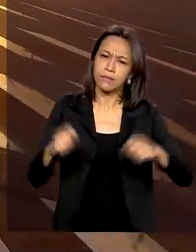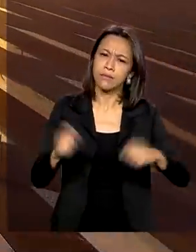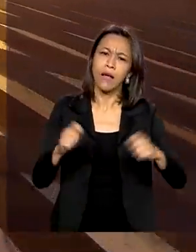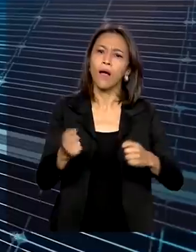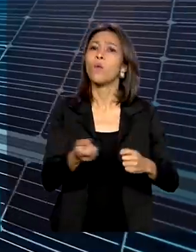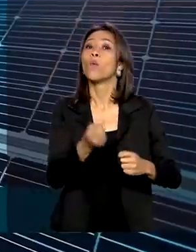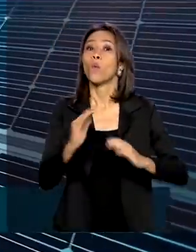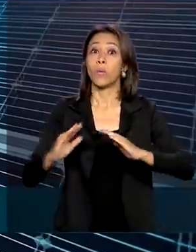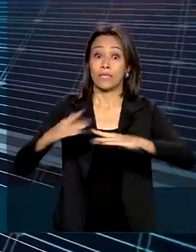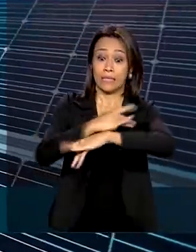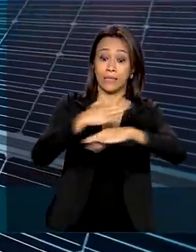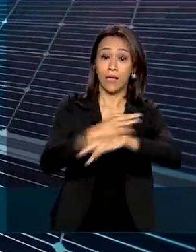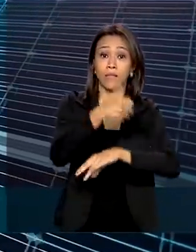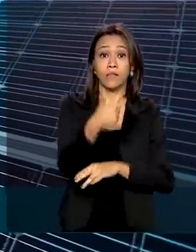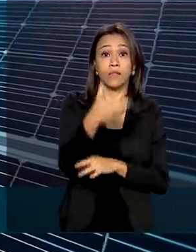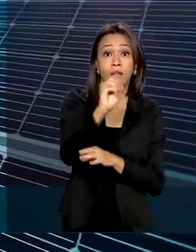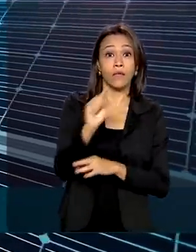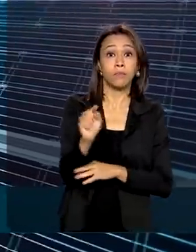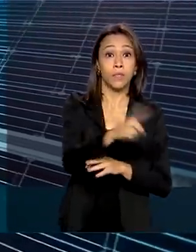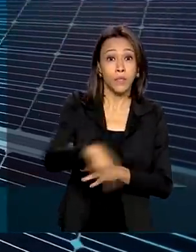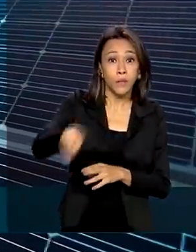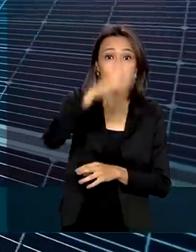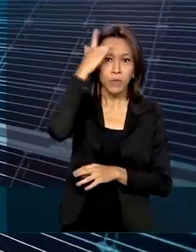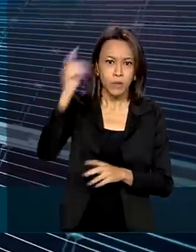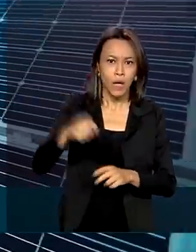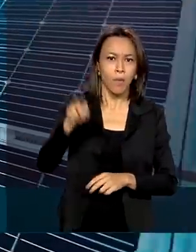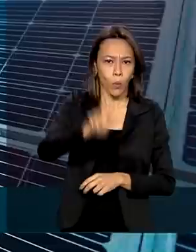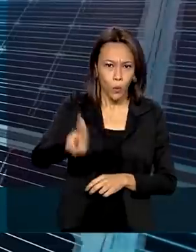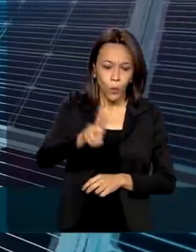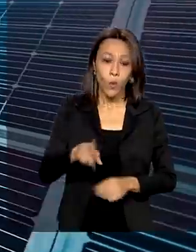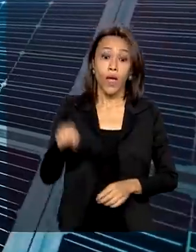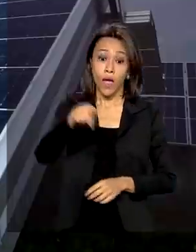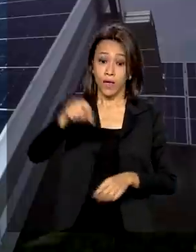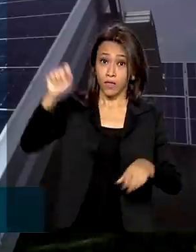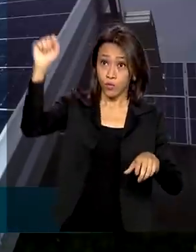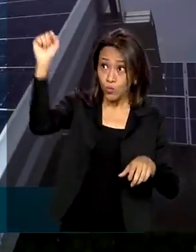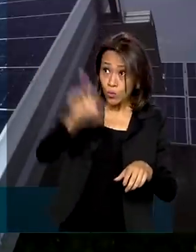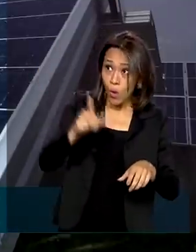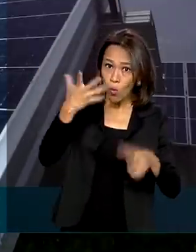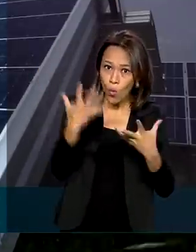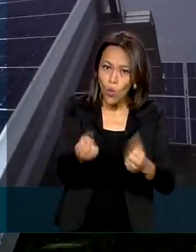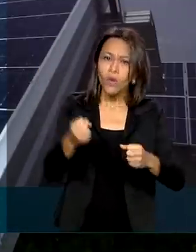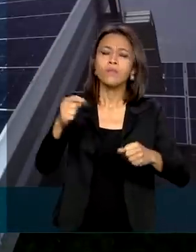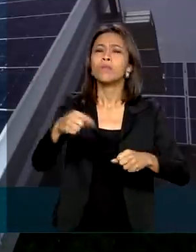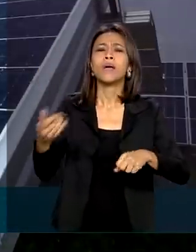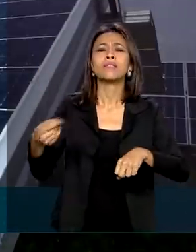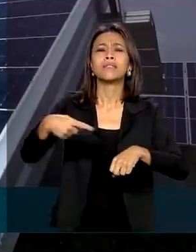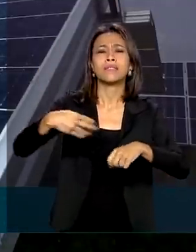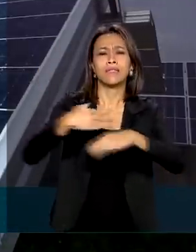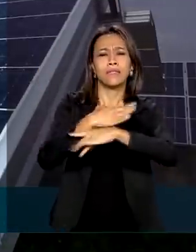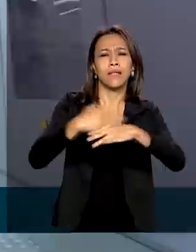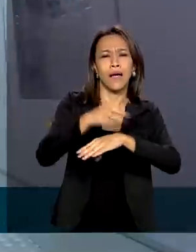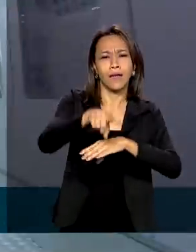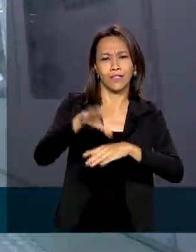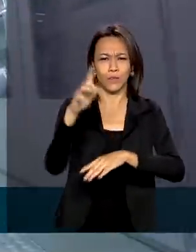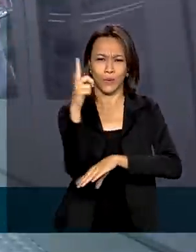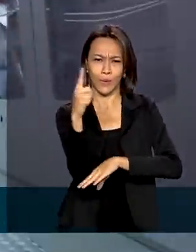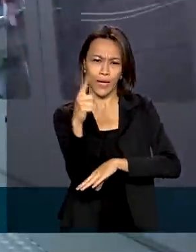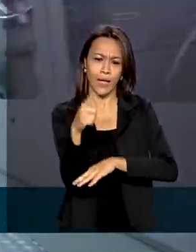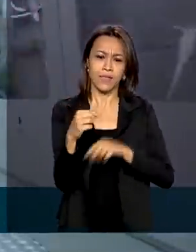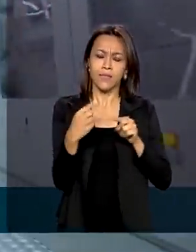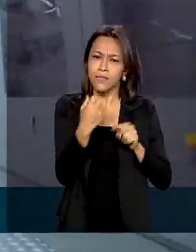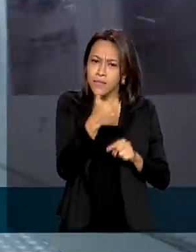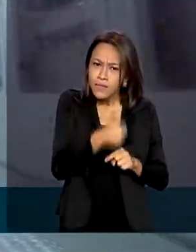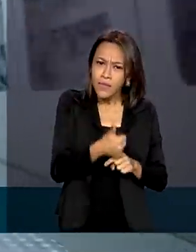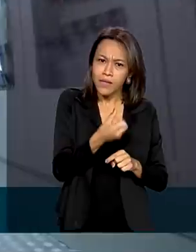manter uma cidade de 10 mil habitantes. A usina de energia solar, inaugurada em Caldas Novas, a cerca de 160